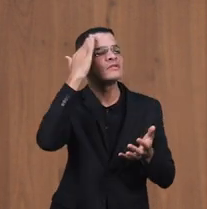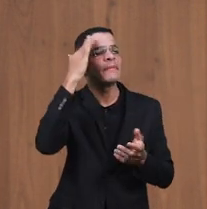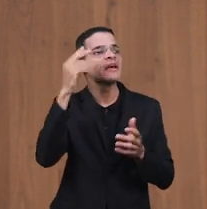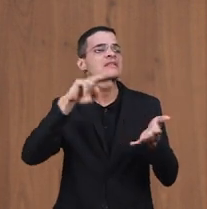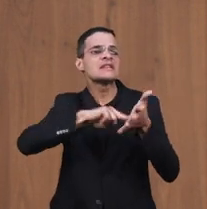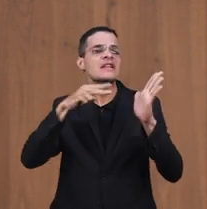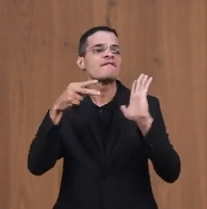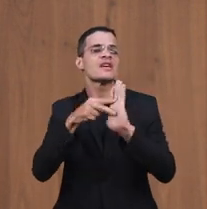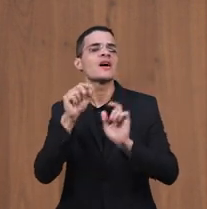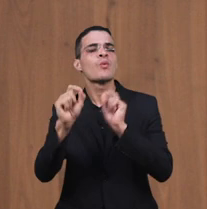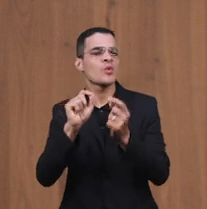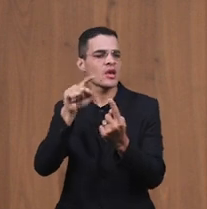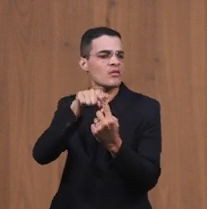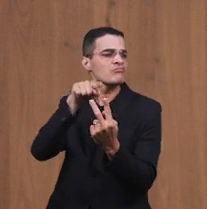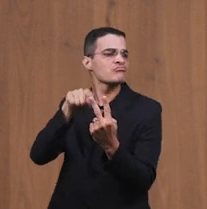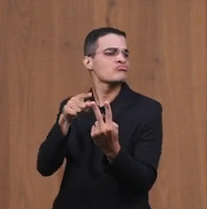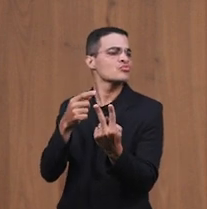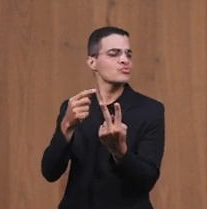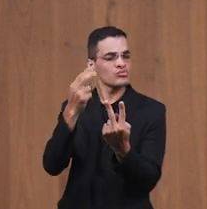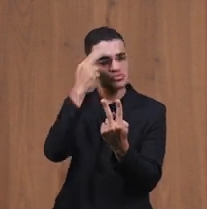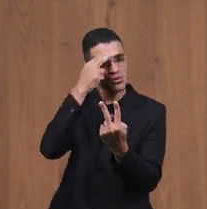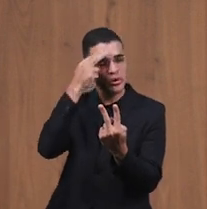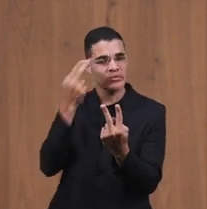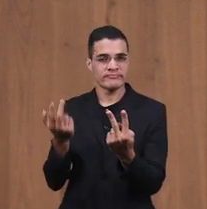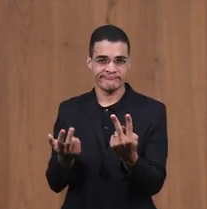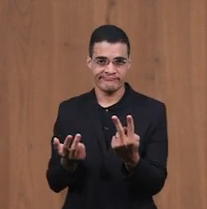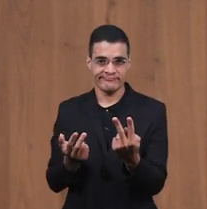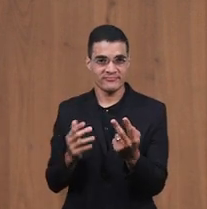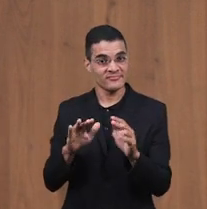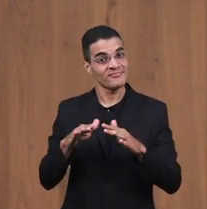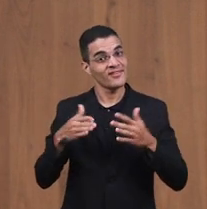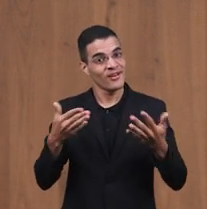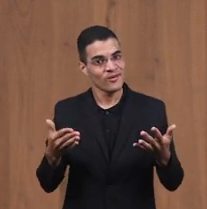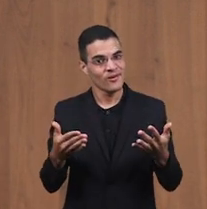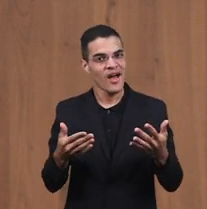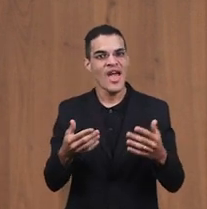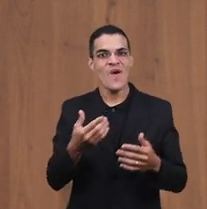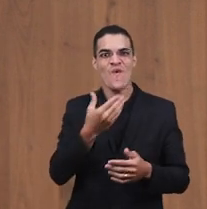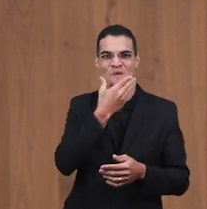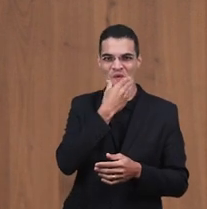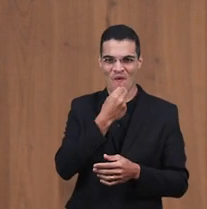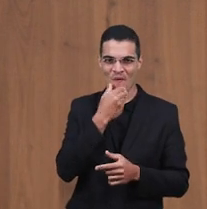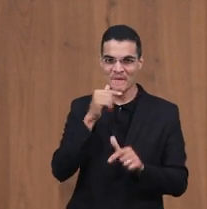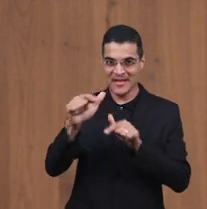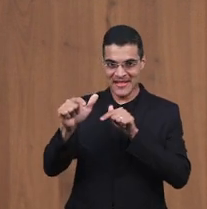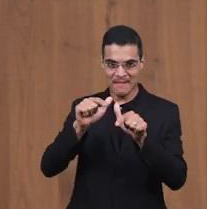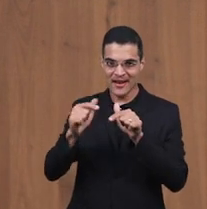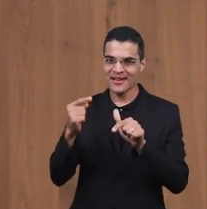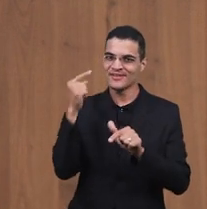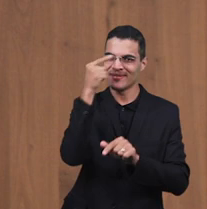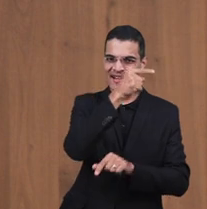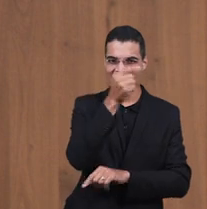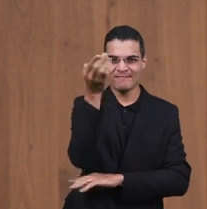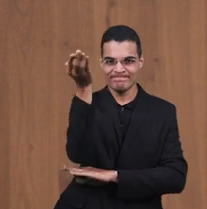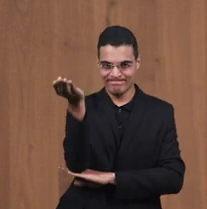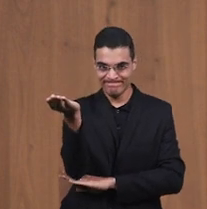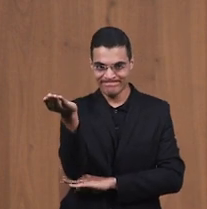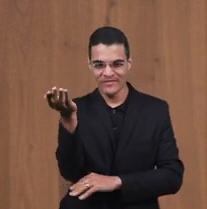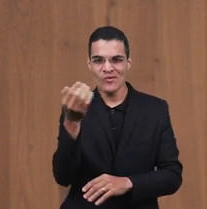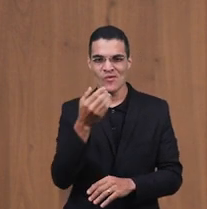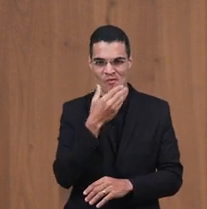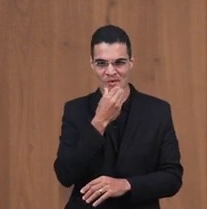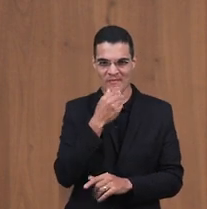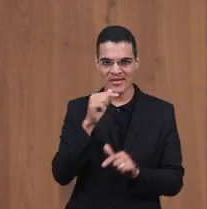interpretação do sonho Ninguém conseguiu E aí então O copeiro Que estava trabalhando com o faraó